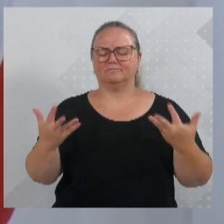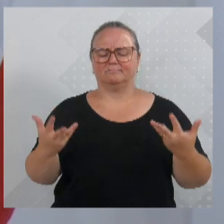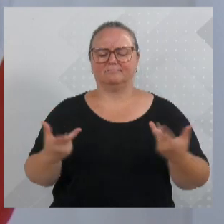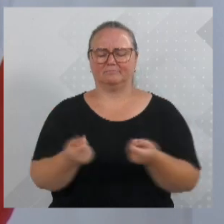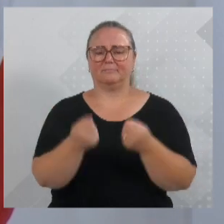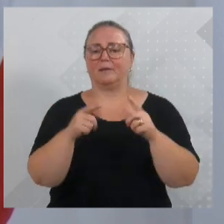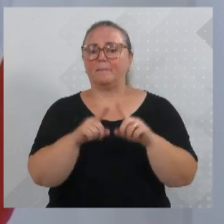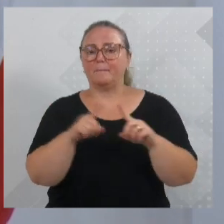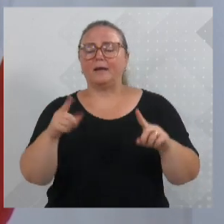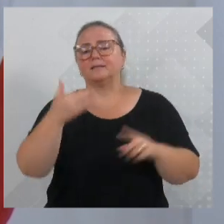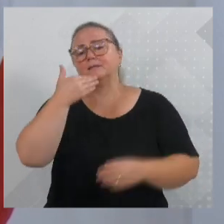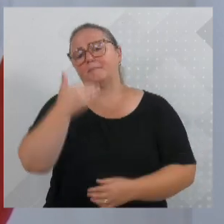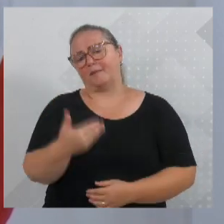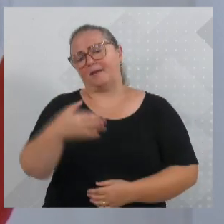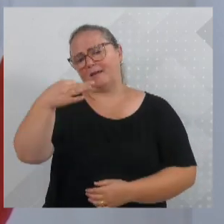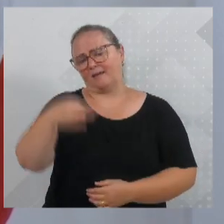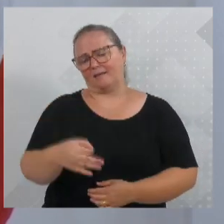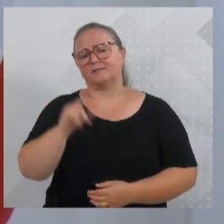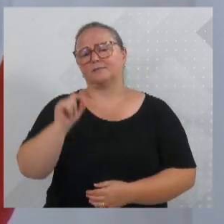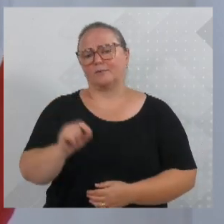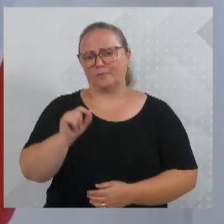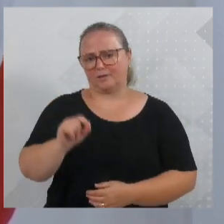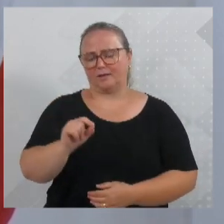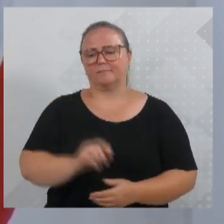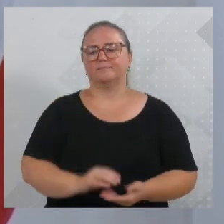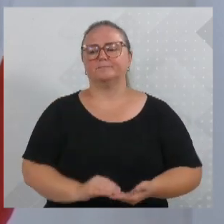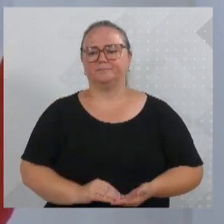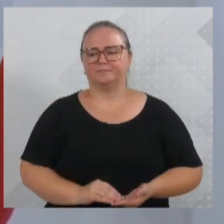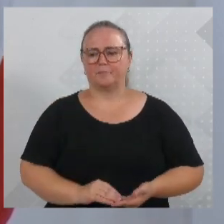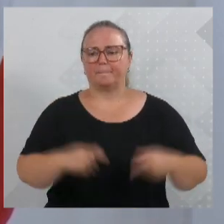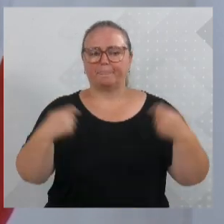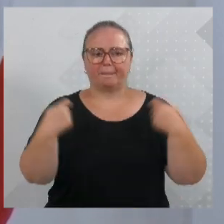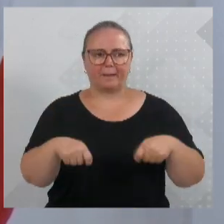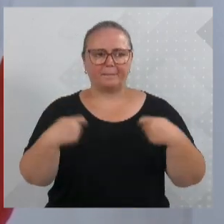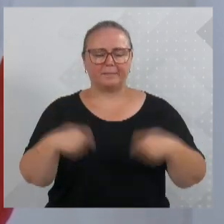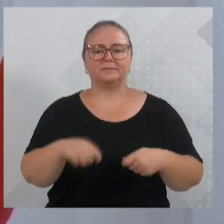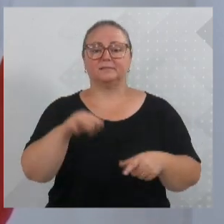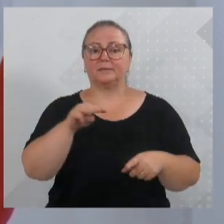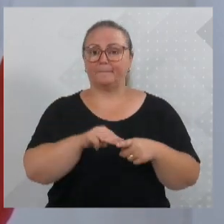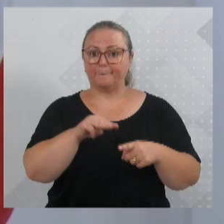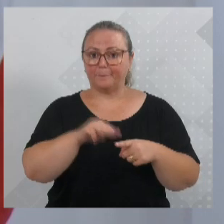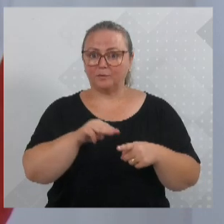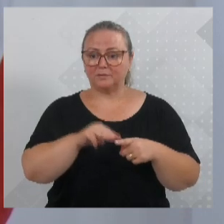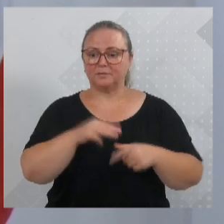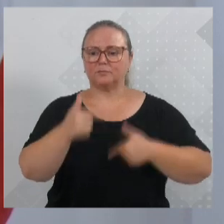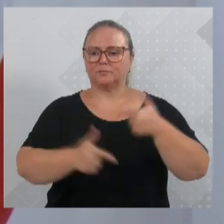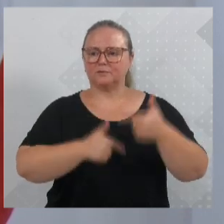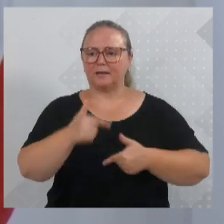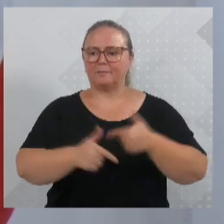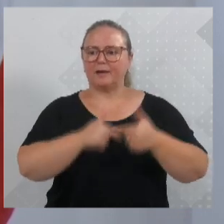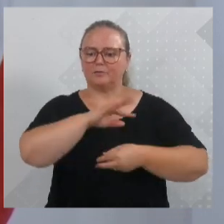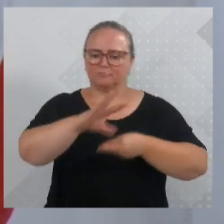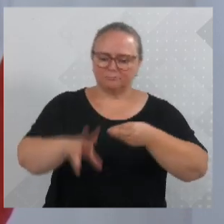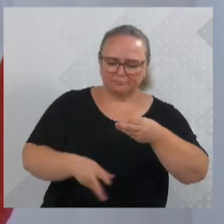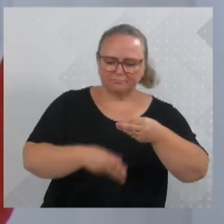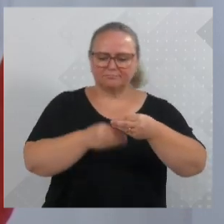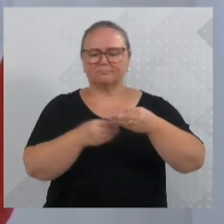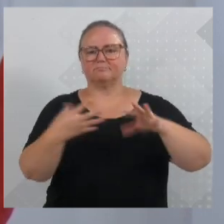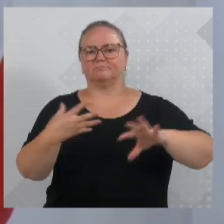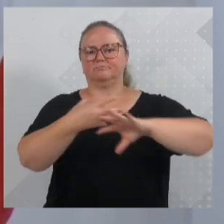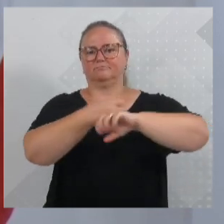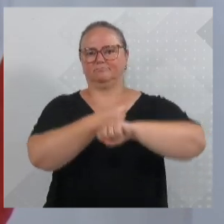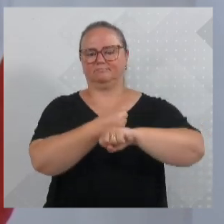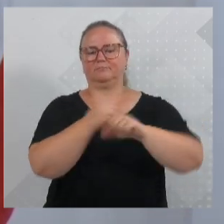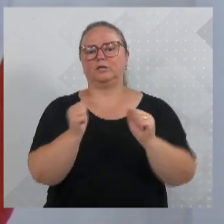que fazem uma reivindicação justa, que a gente tem que ter, vereador Jovino, no nosso município, um trabalho maior e complementar, interdisciplinar,